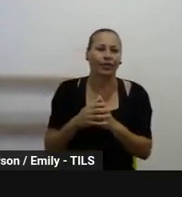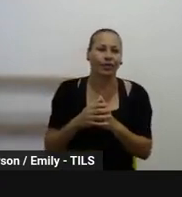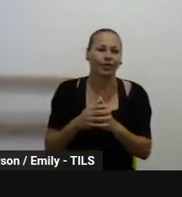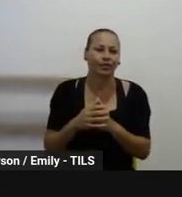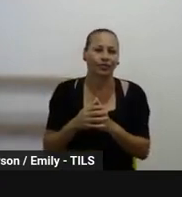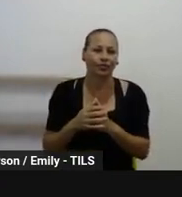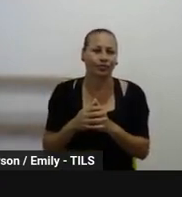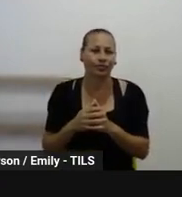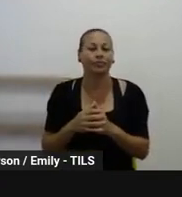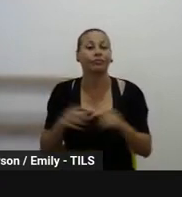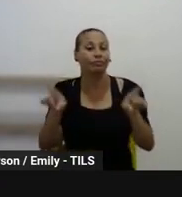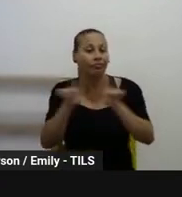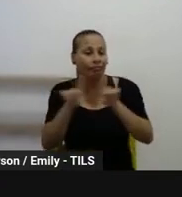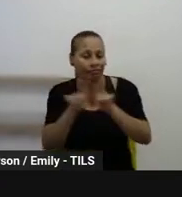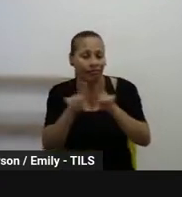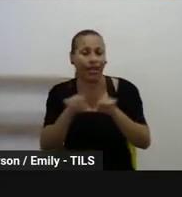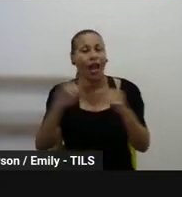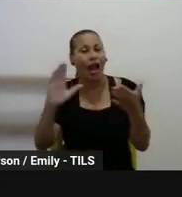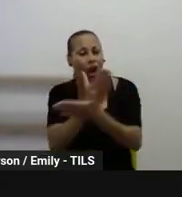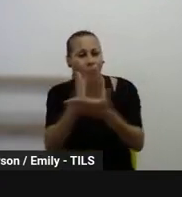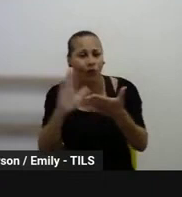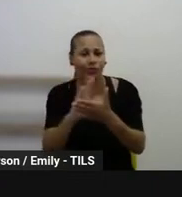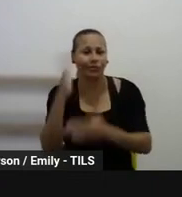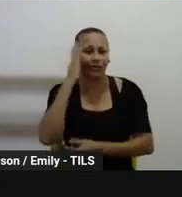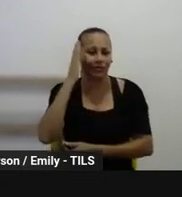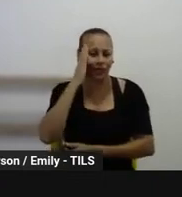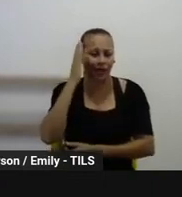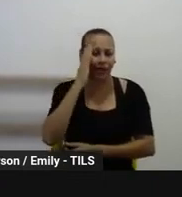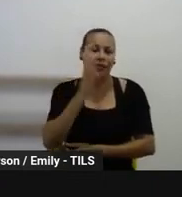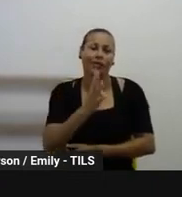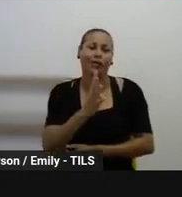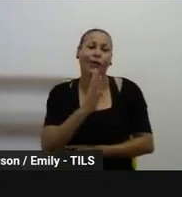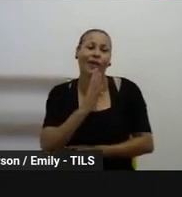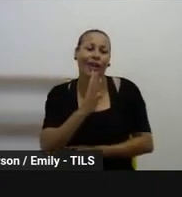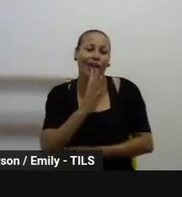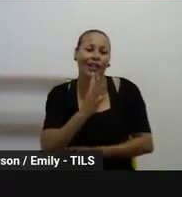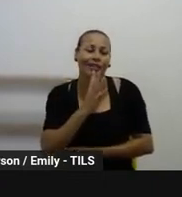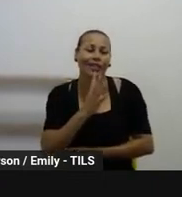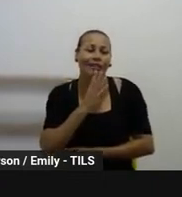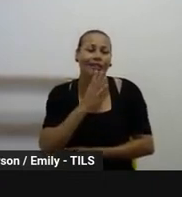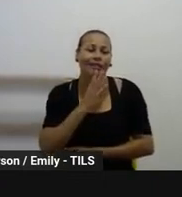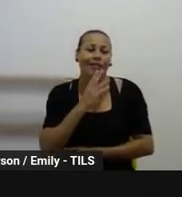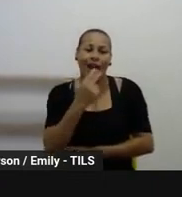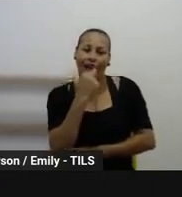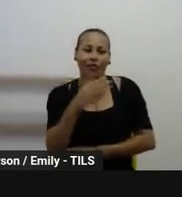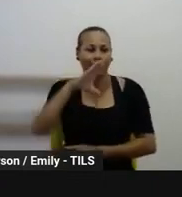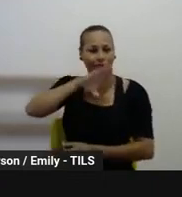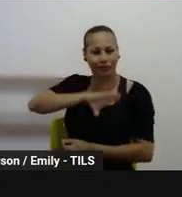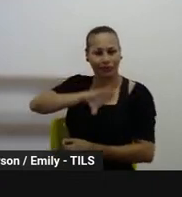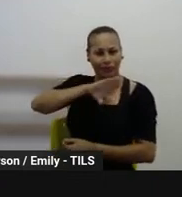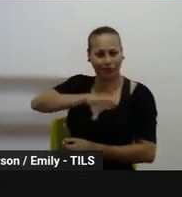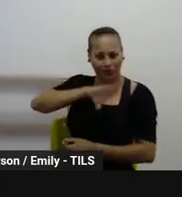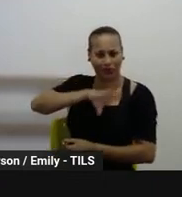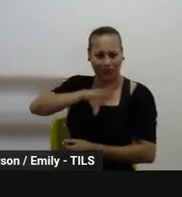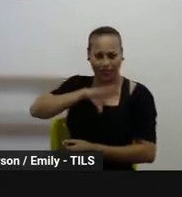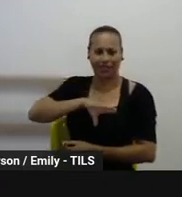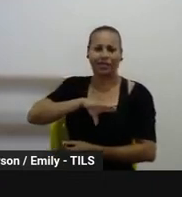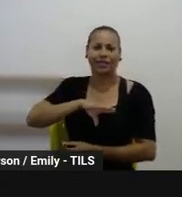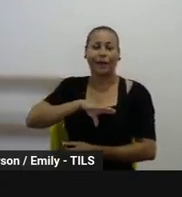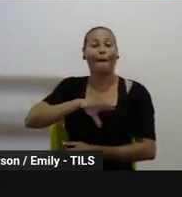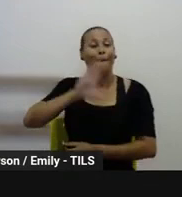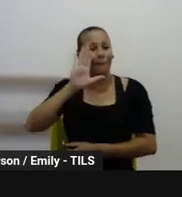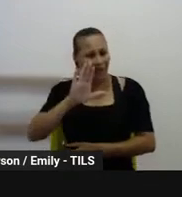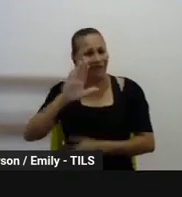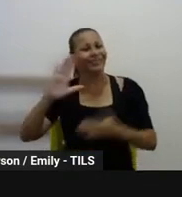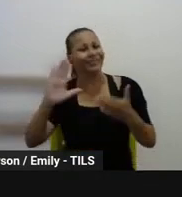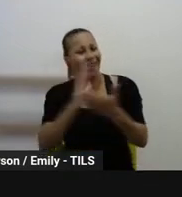portuguesa, né, então muitos conseguem ter essa facilidade de entendimento, né, mas ainda assim tem